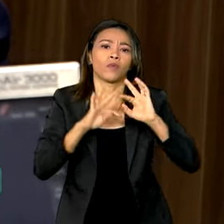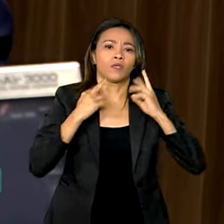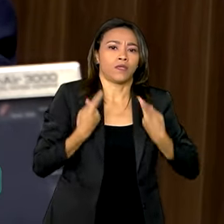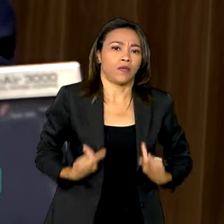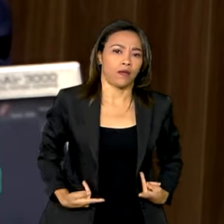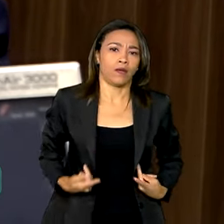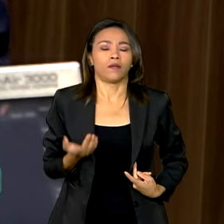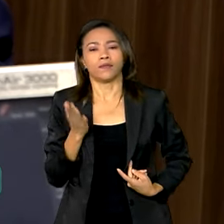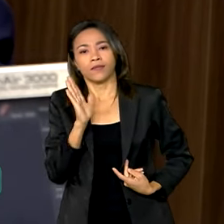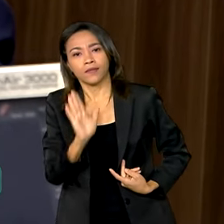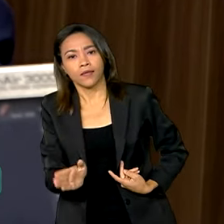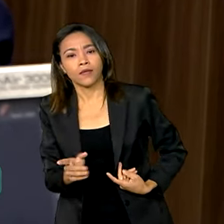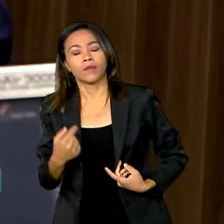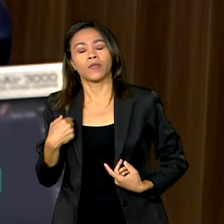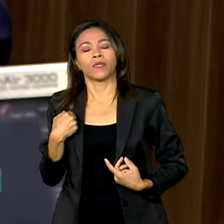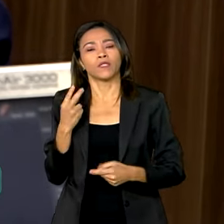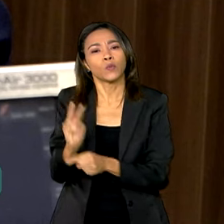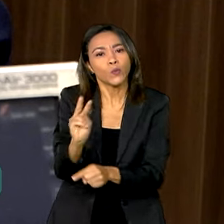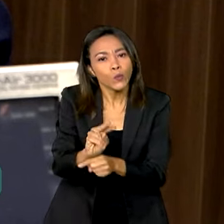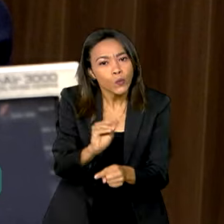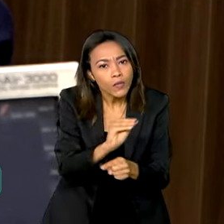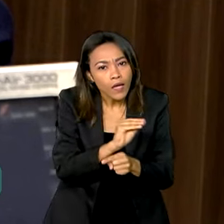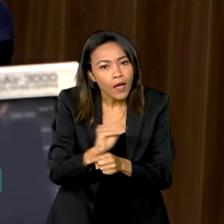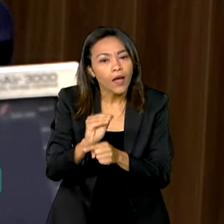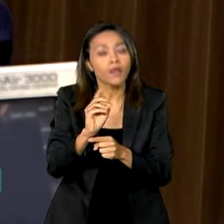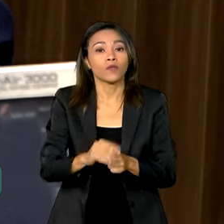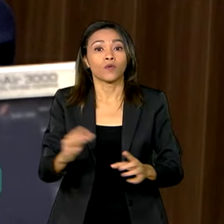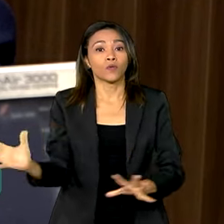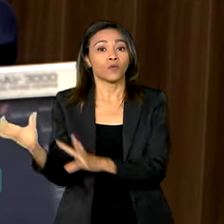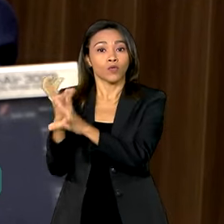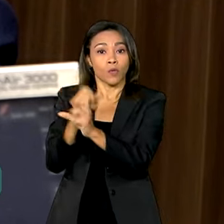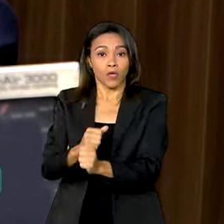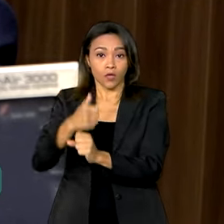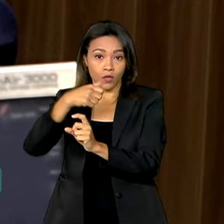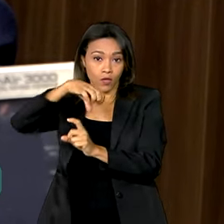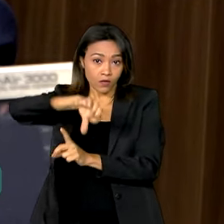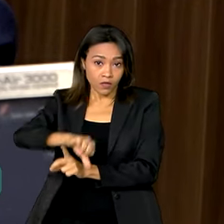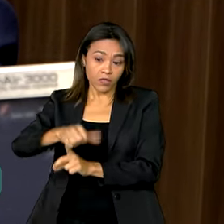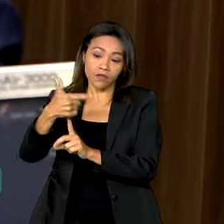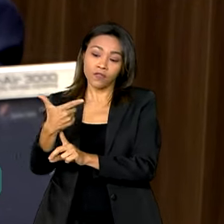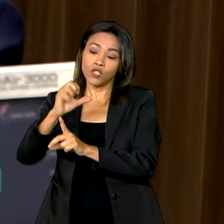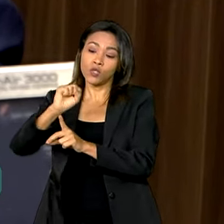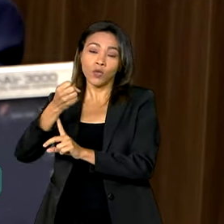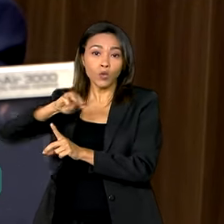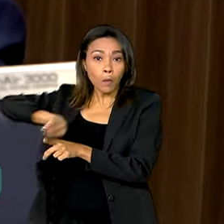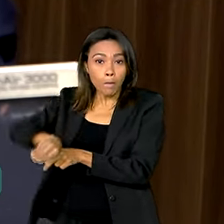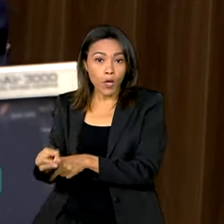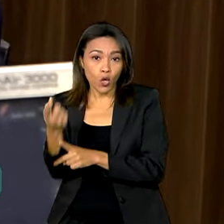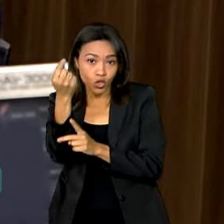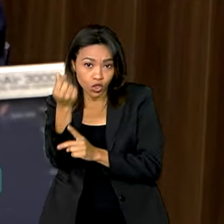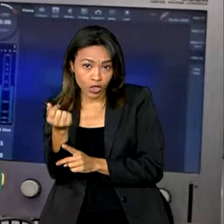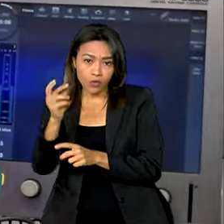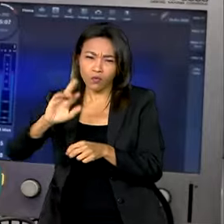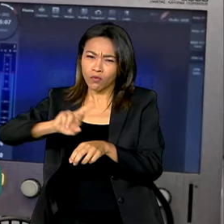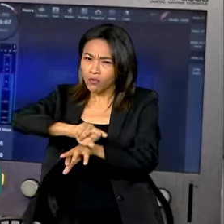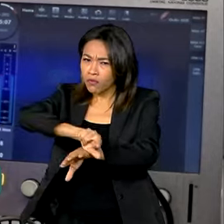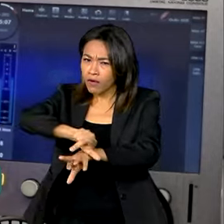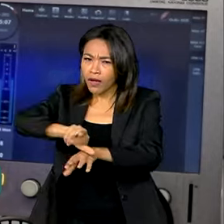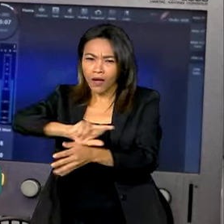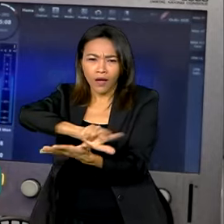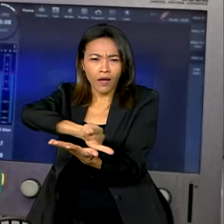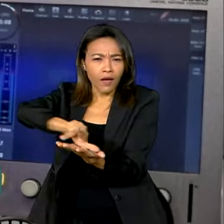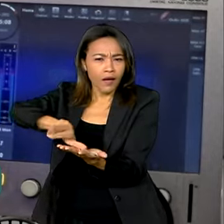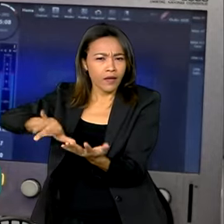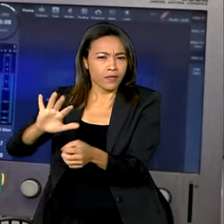Cuidado. Já foram 928 milhões em várias formas de apoio só do nosso